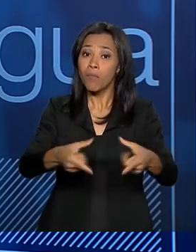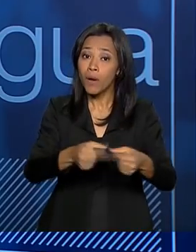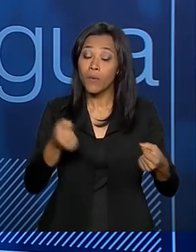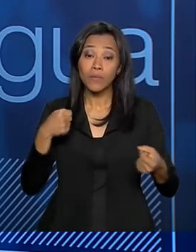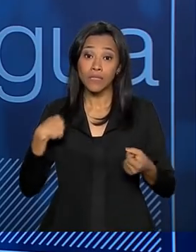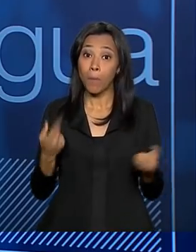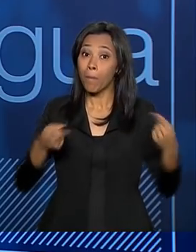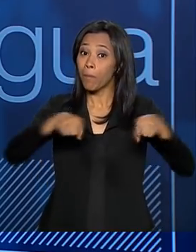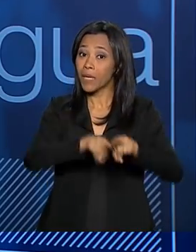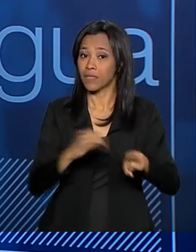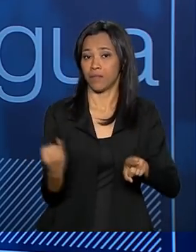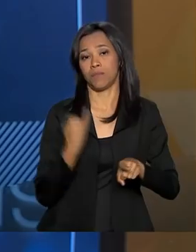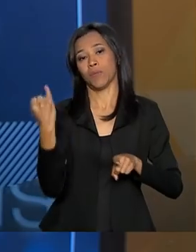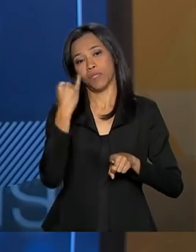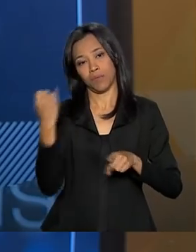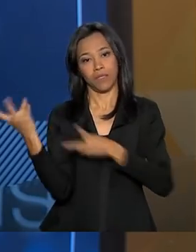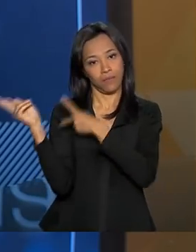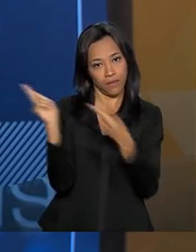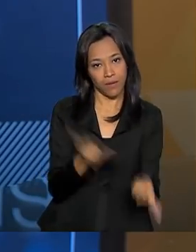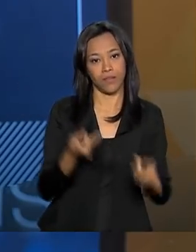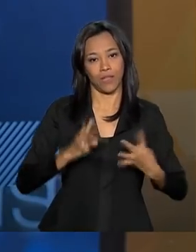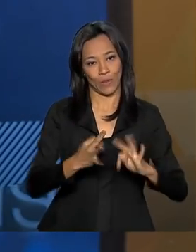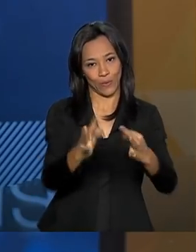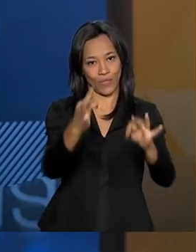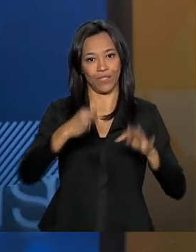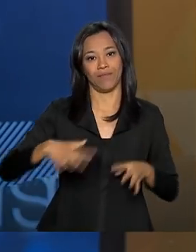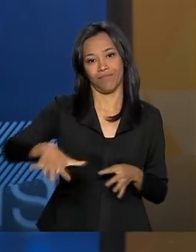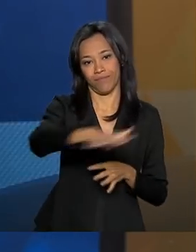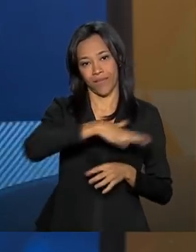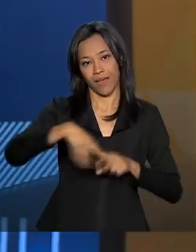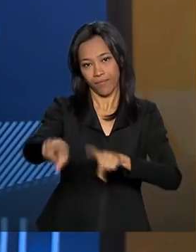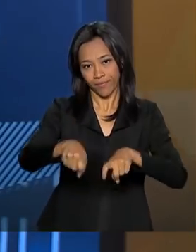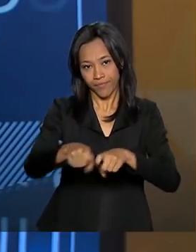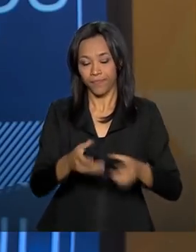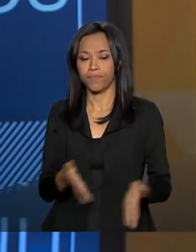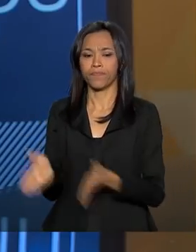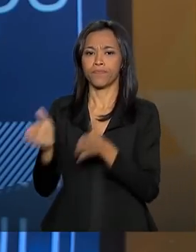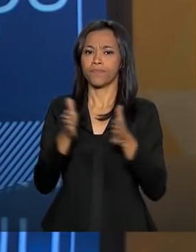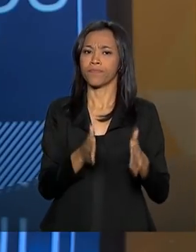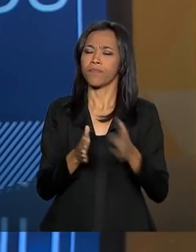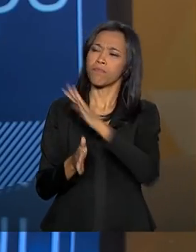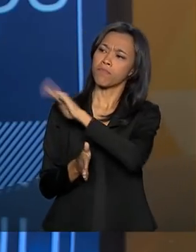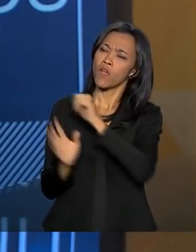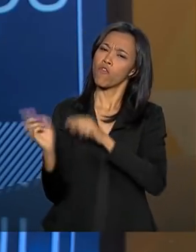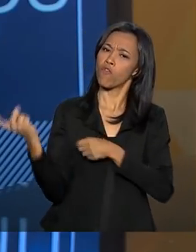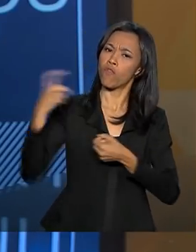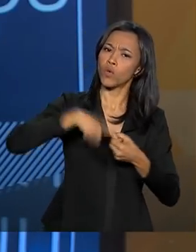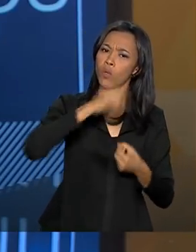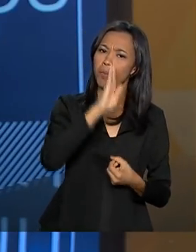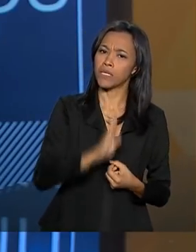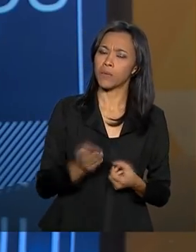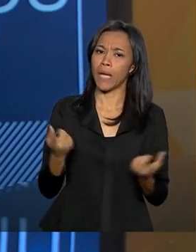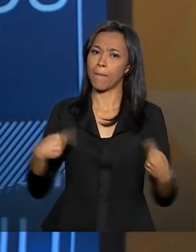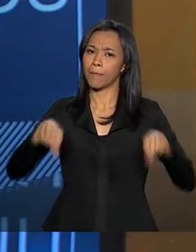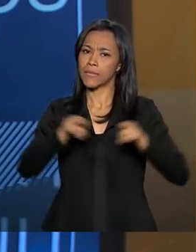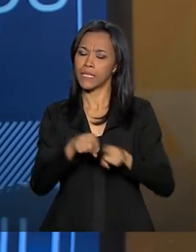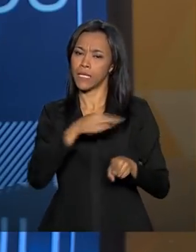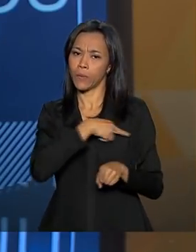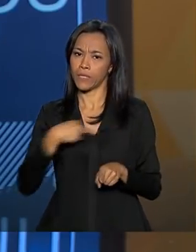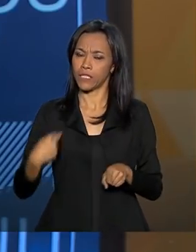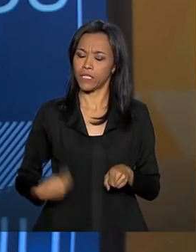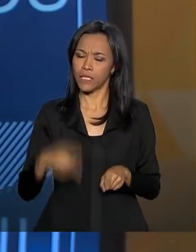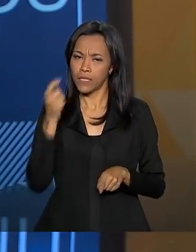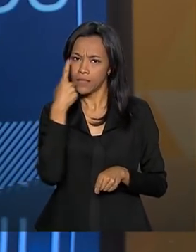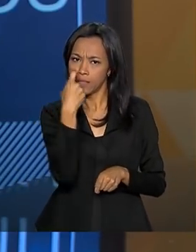tecnologia para o agro brasileiro. O senhor, ao voltar dessa viagem, disse que a parceria com a China é interessante